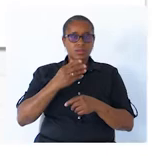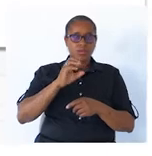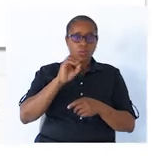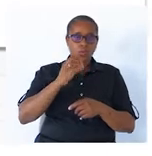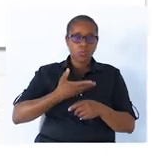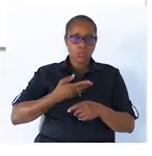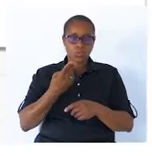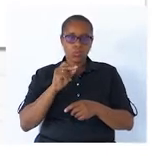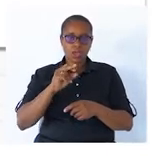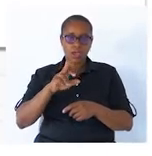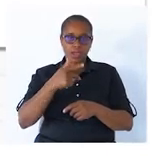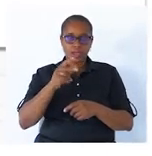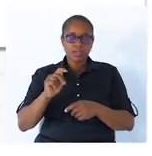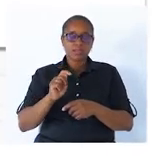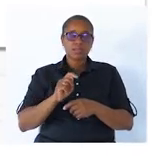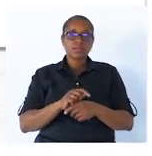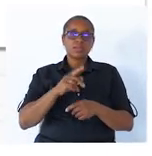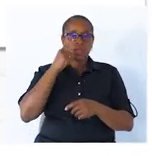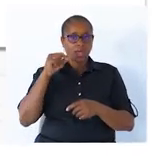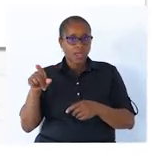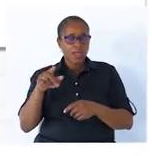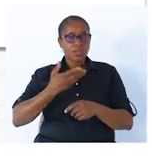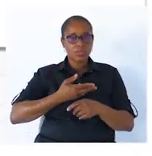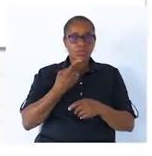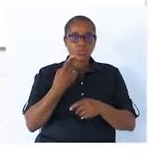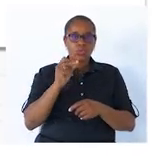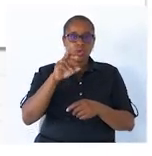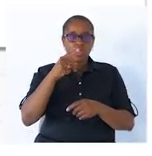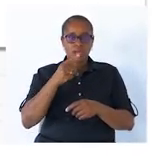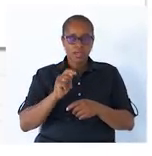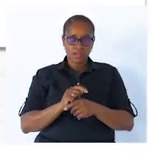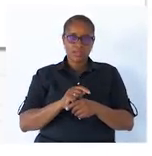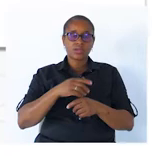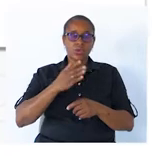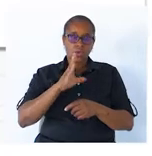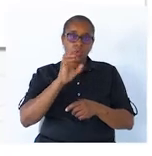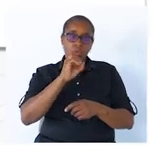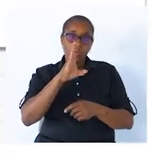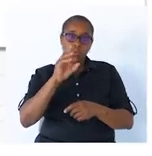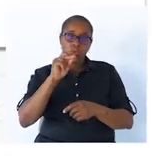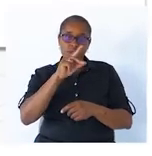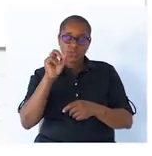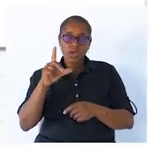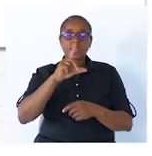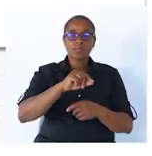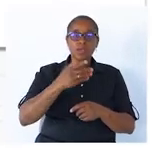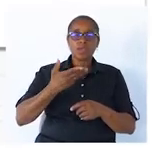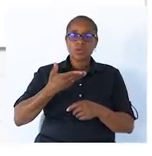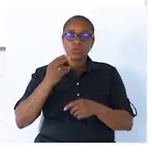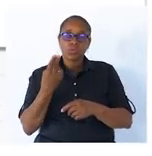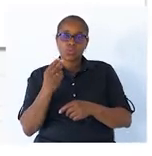Duarte, o João e o Duarte. Aqui, o elemento principal é o nome.